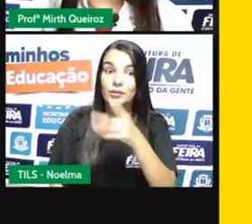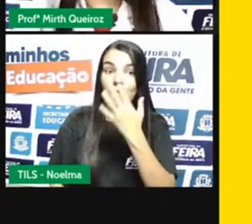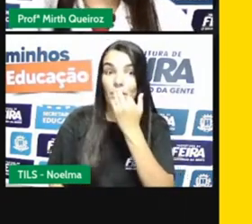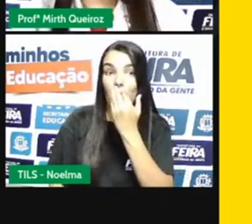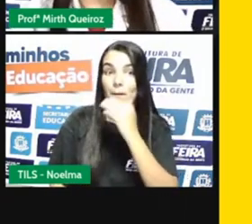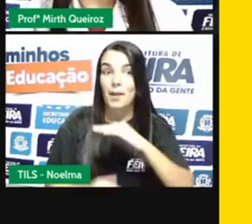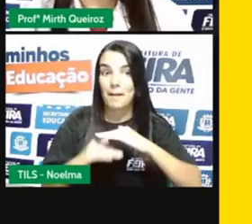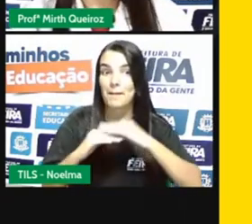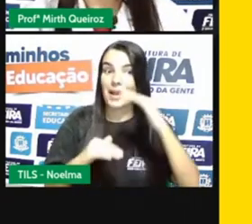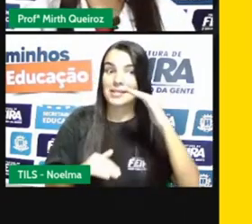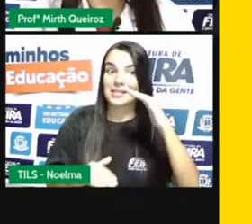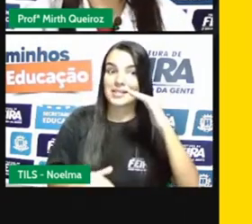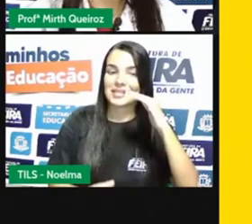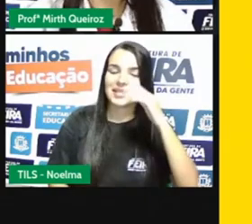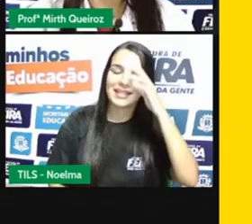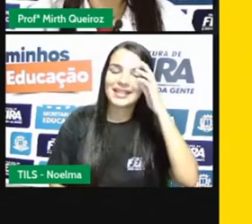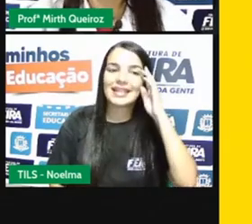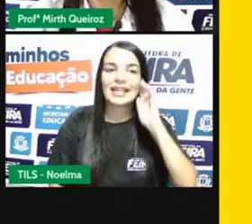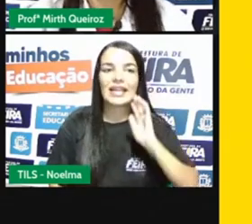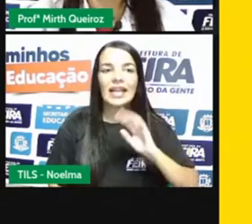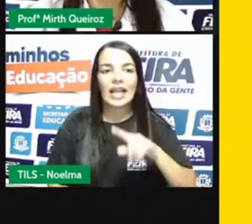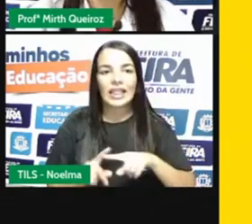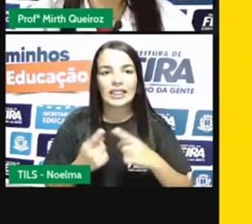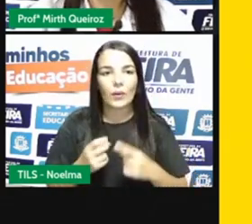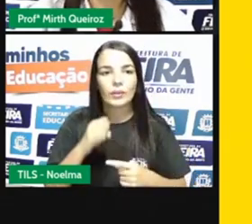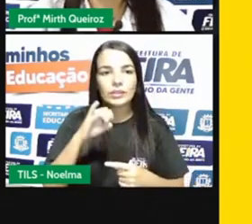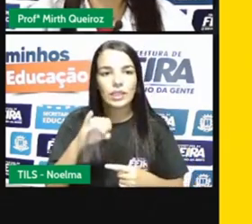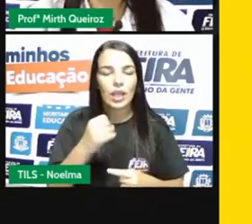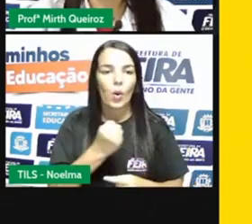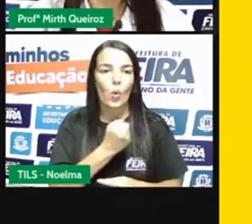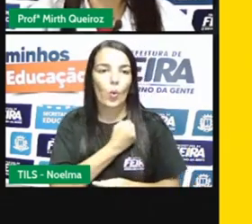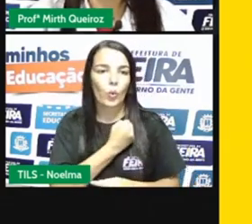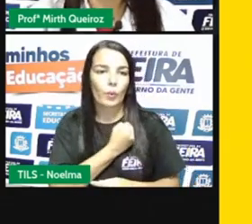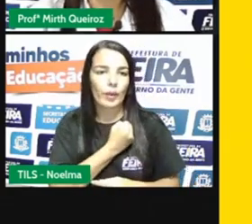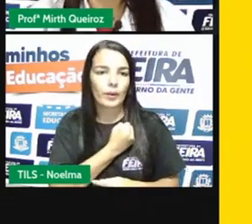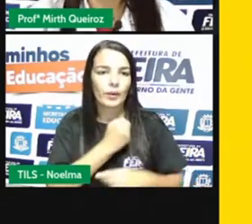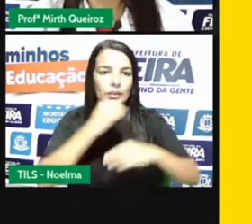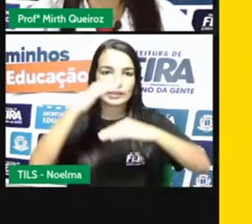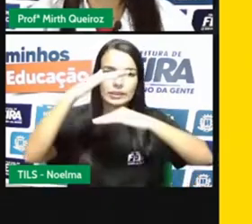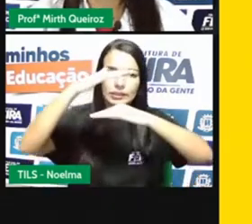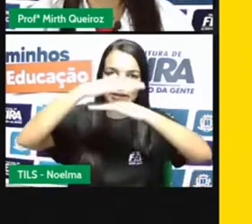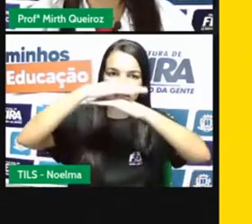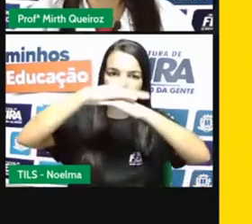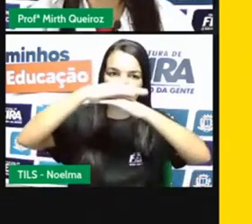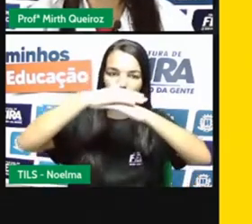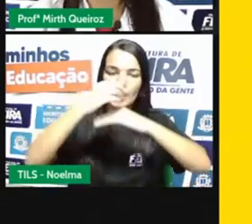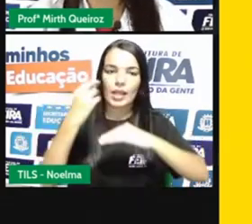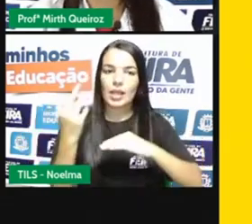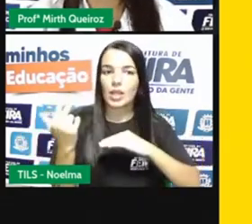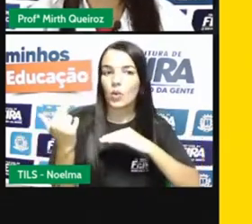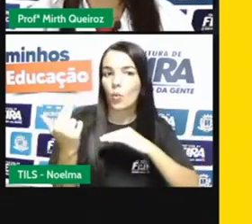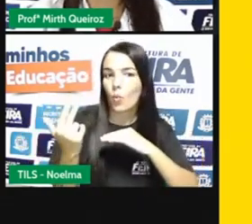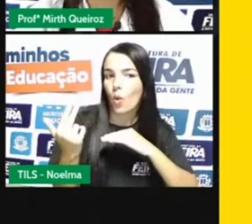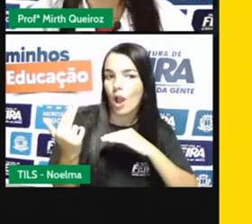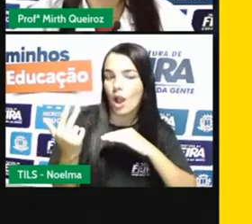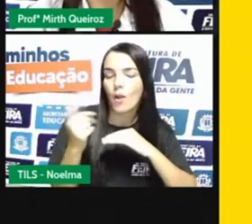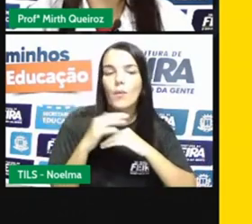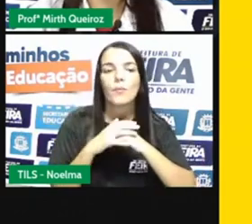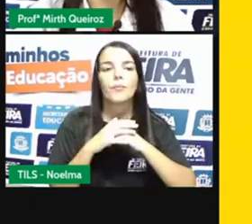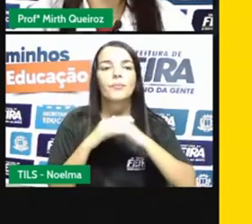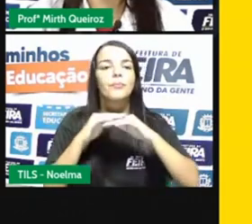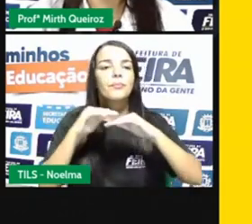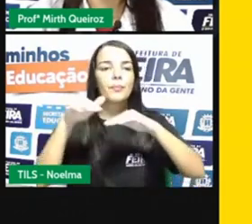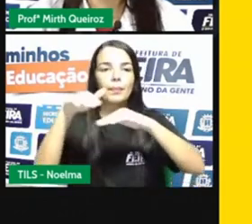partes, né? Então, se o numerador for igual, que é no caso um, um, um, um, um, que é o numerador a parte de cima,